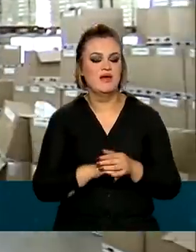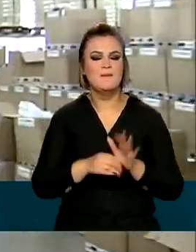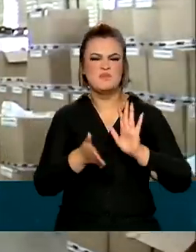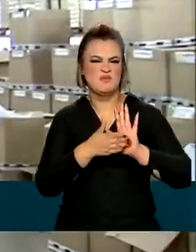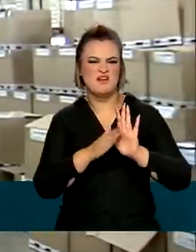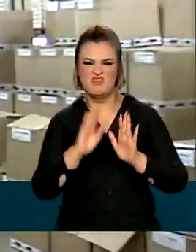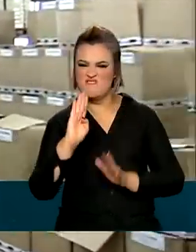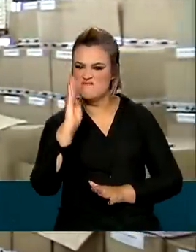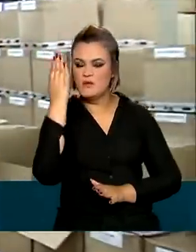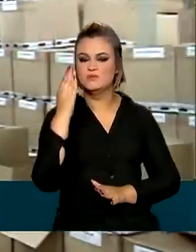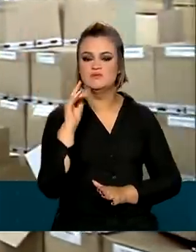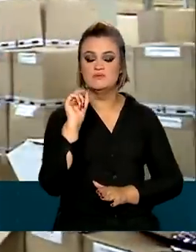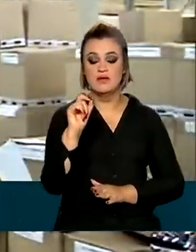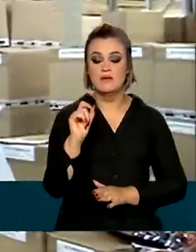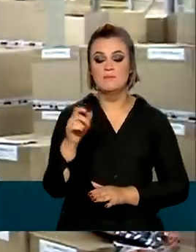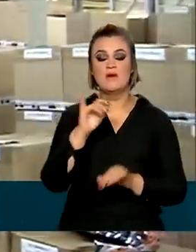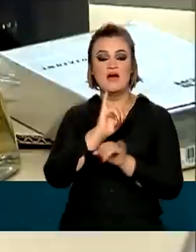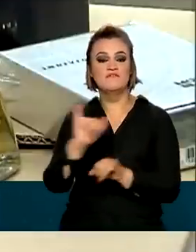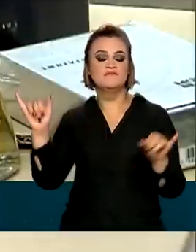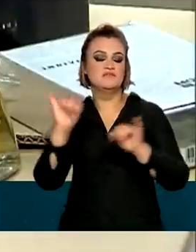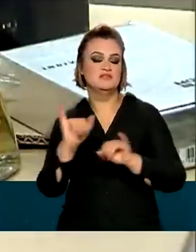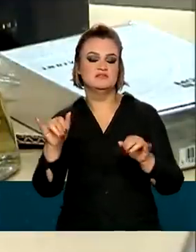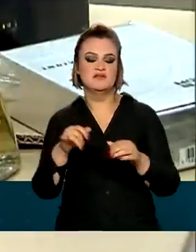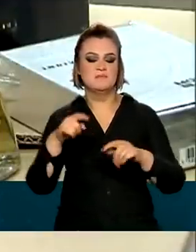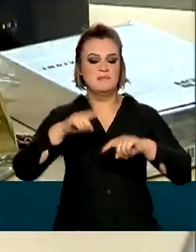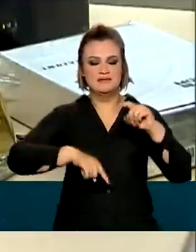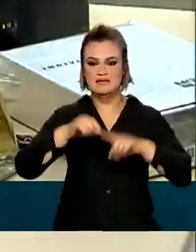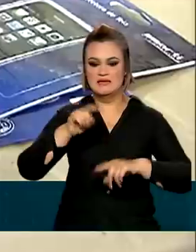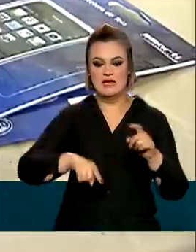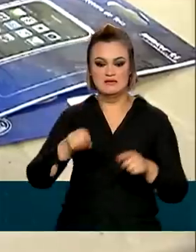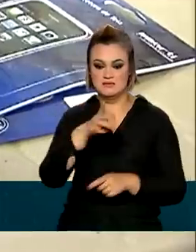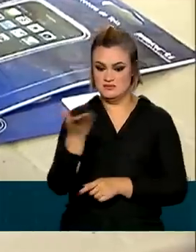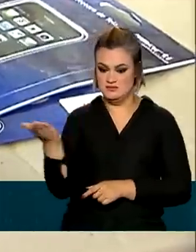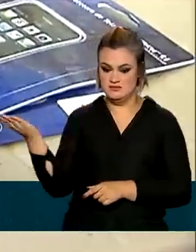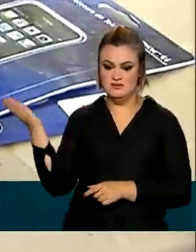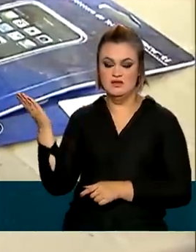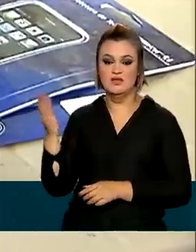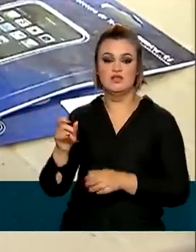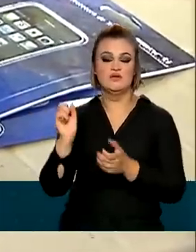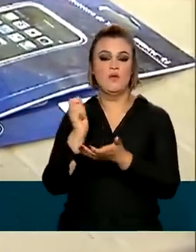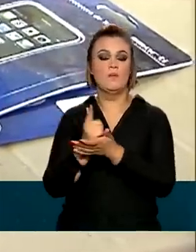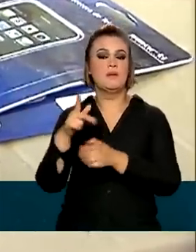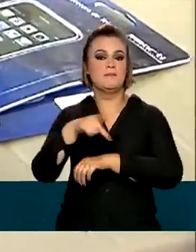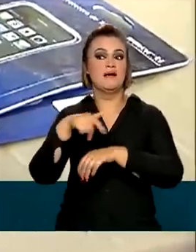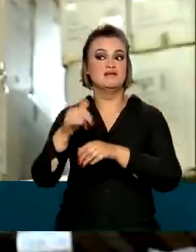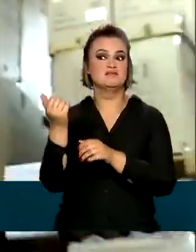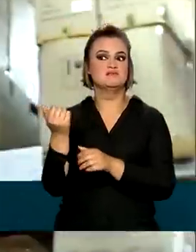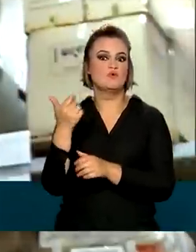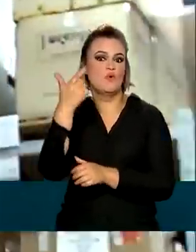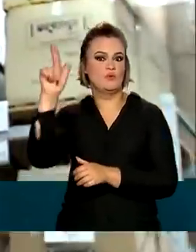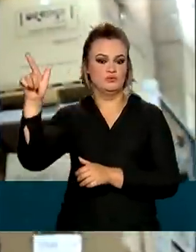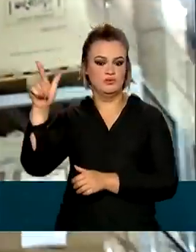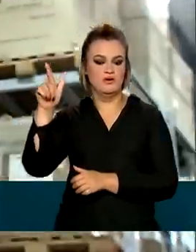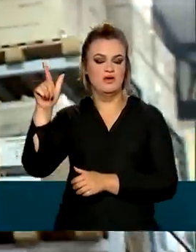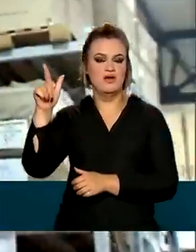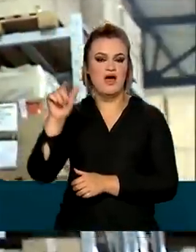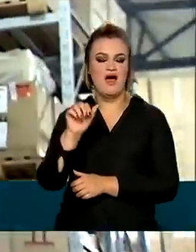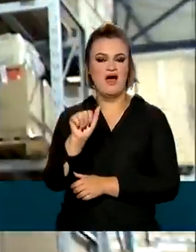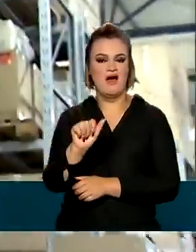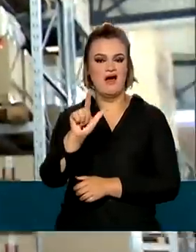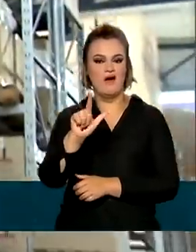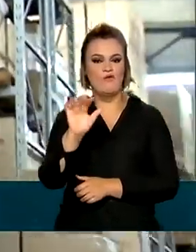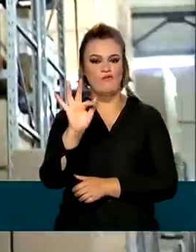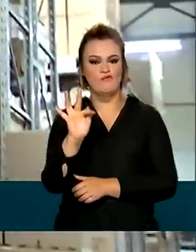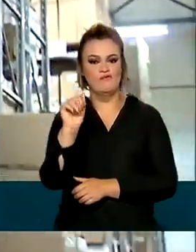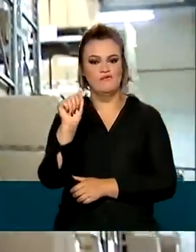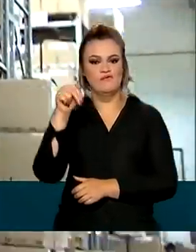propagandas, os criminosos anunciam supostos itens recolhidos nas alfândegas, unidades da Receita responsáveis pelas